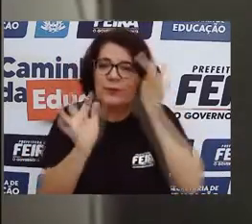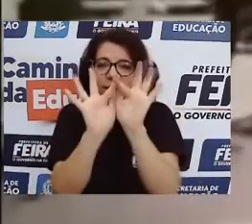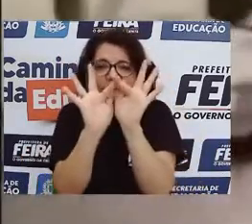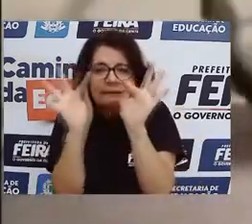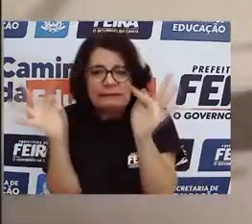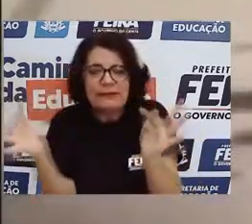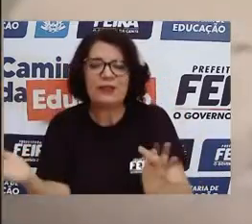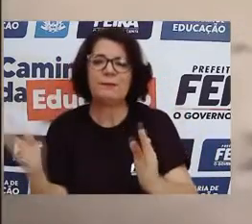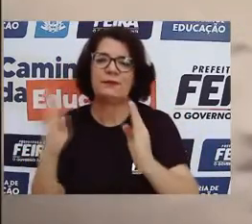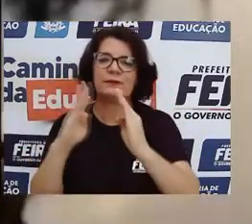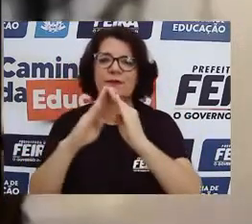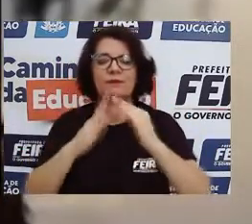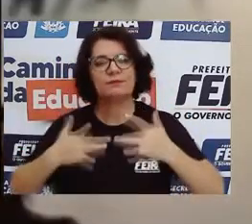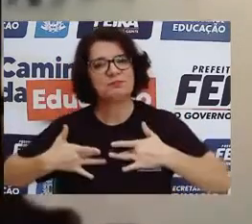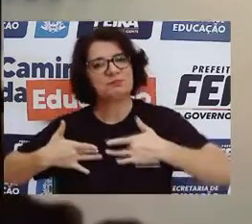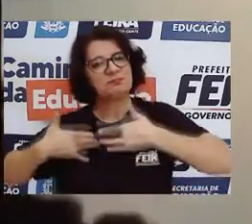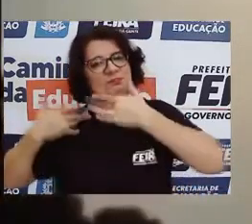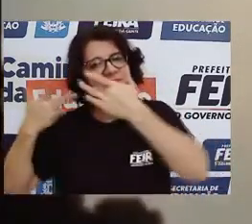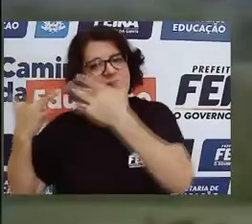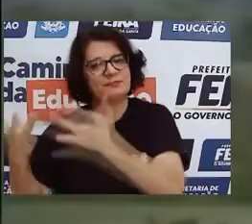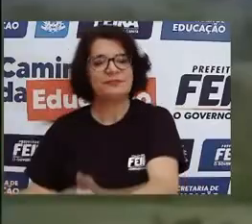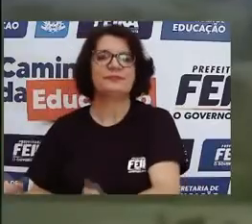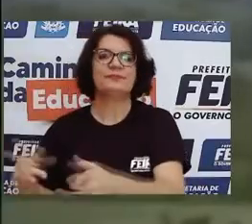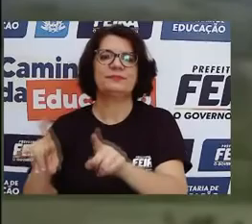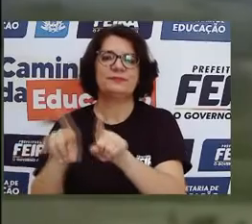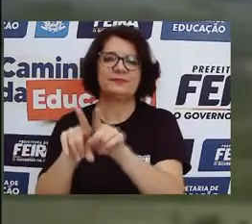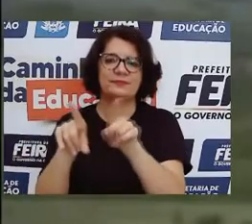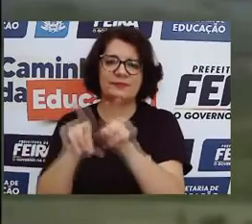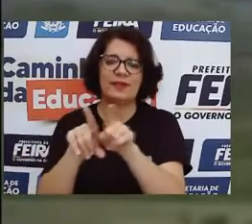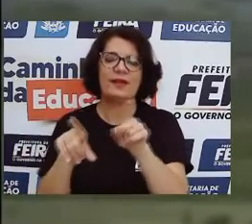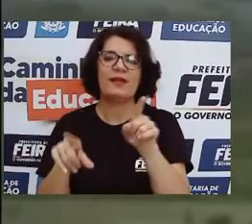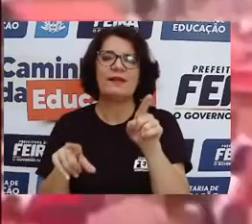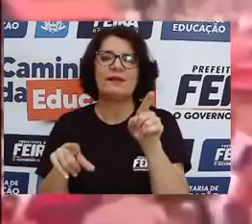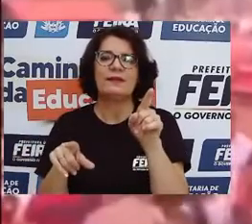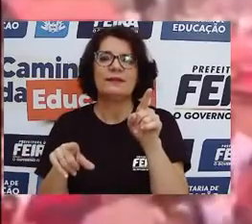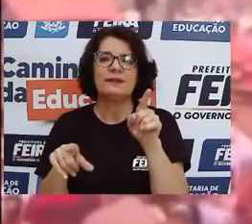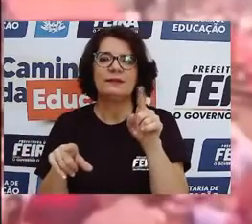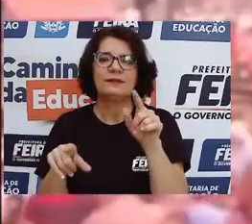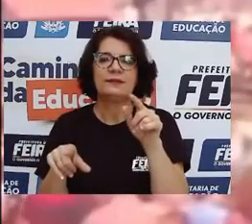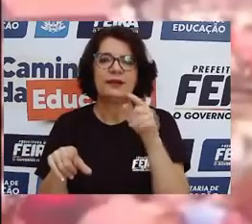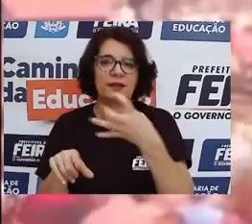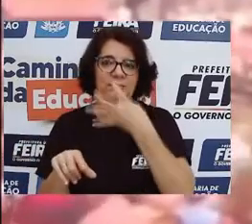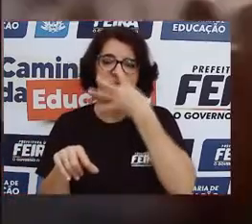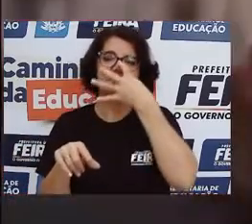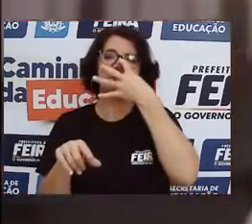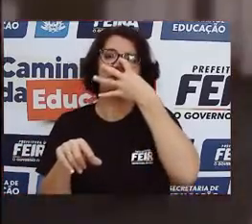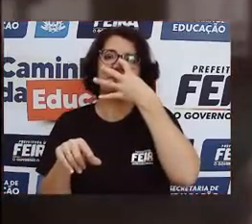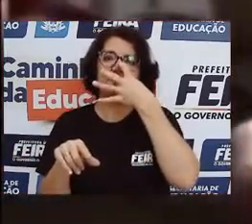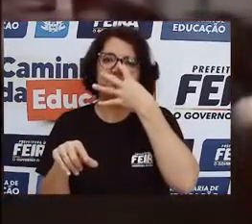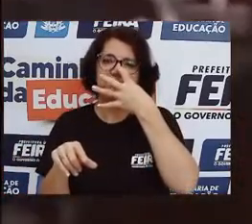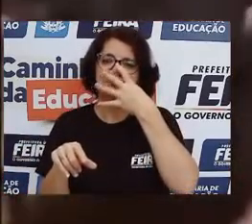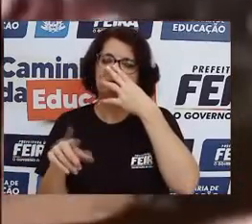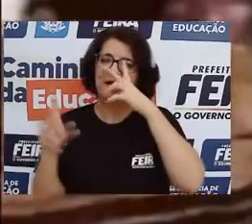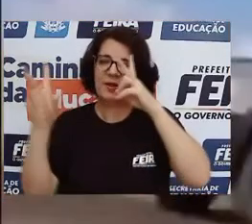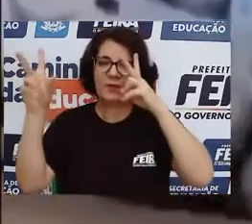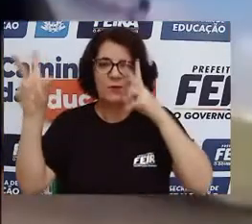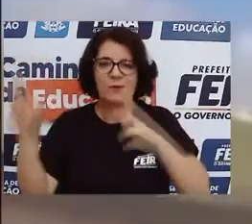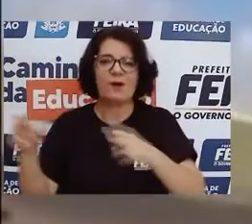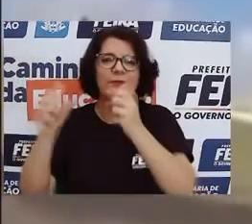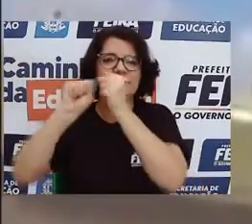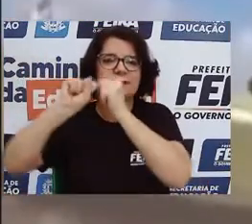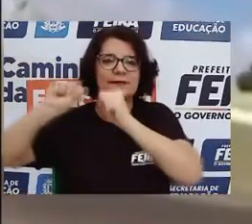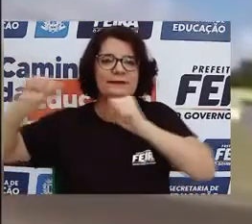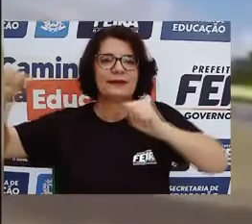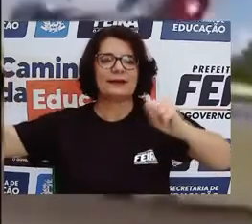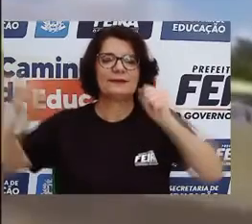hospitaleiro. Aqui você encontra a paz de uma pequena cidade e a diversão de uma vitrópole. Todas num só